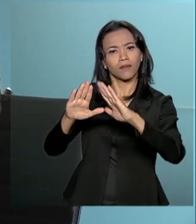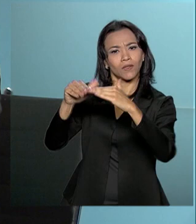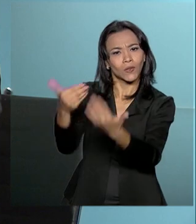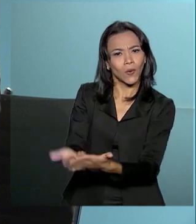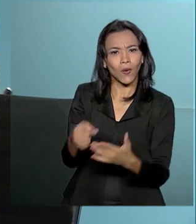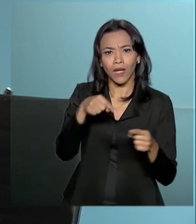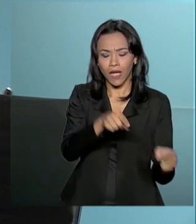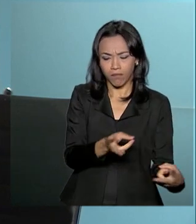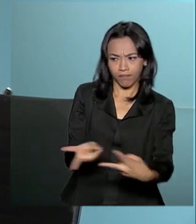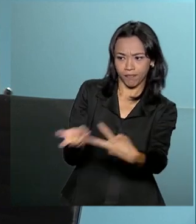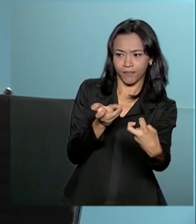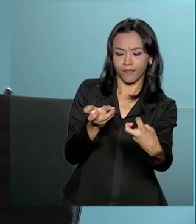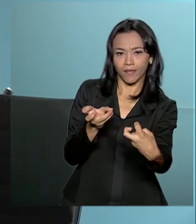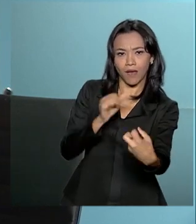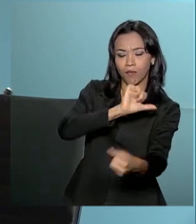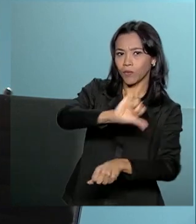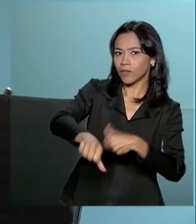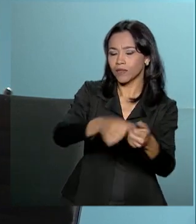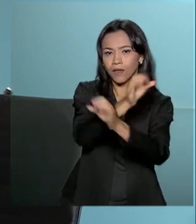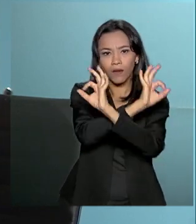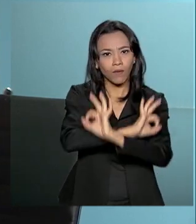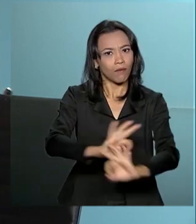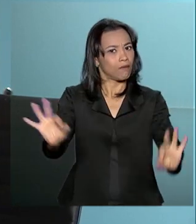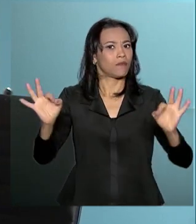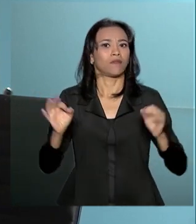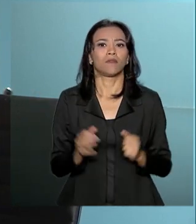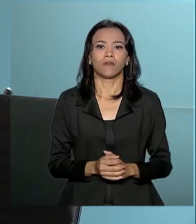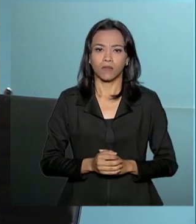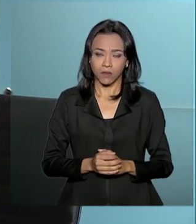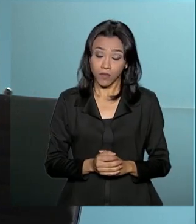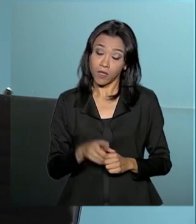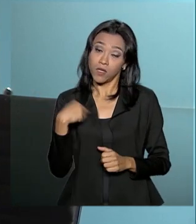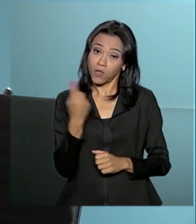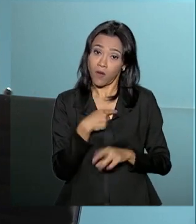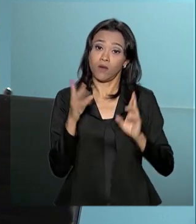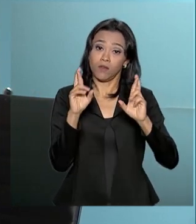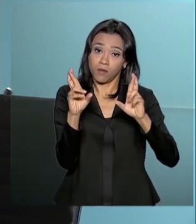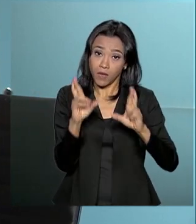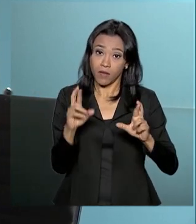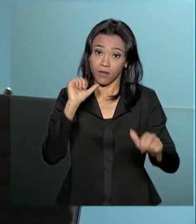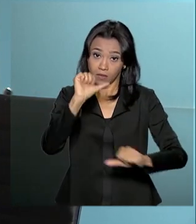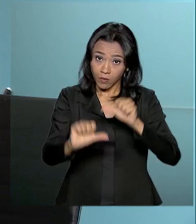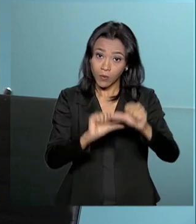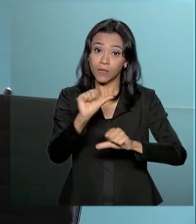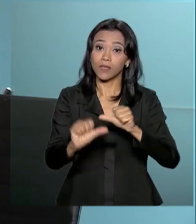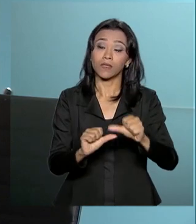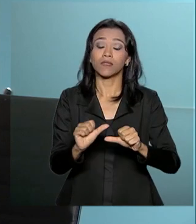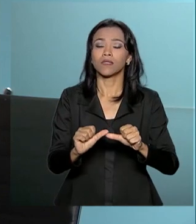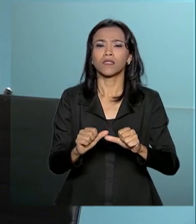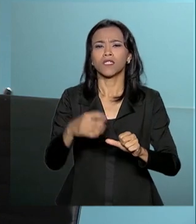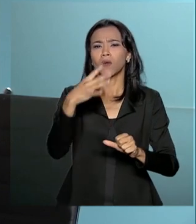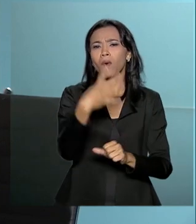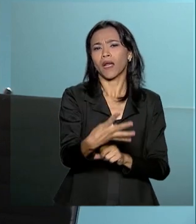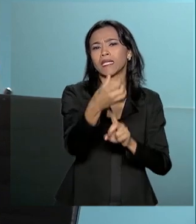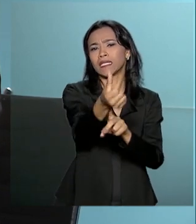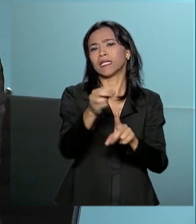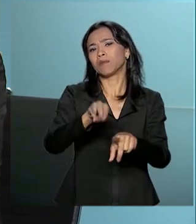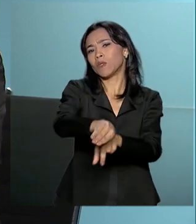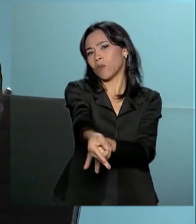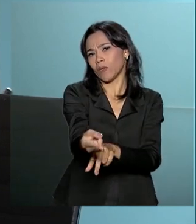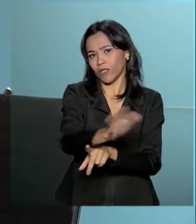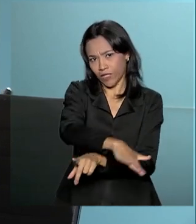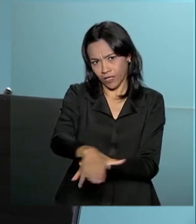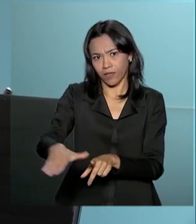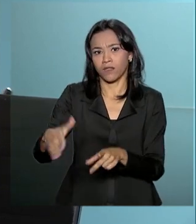sensacional. E a gente espera que essa mudança nas 46 milhões de crianças que hoje estão